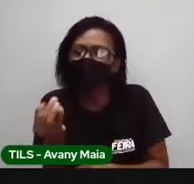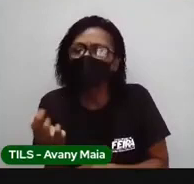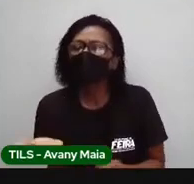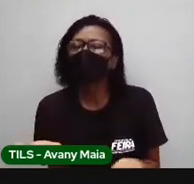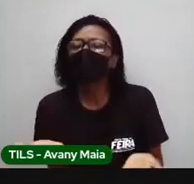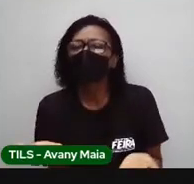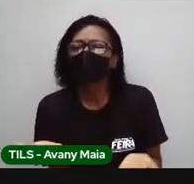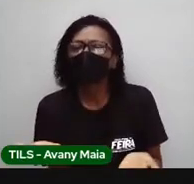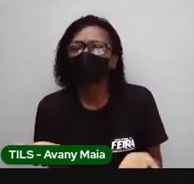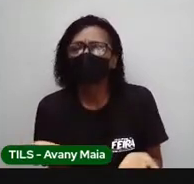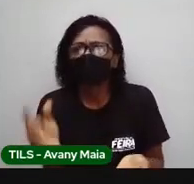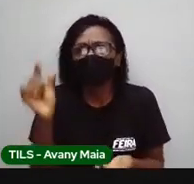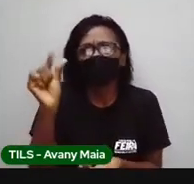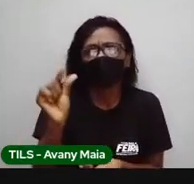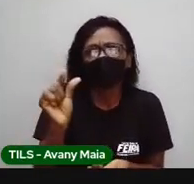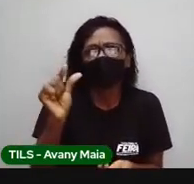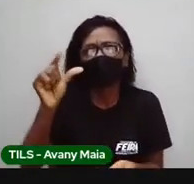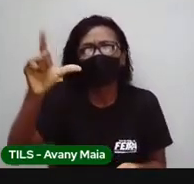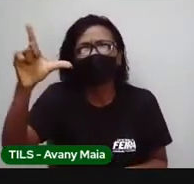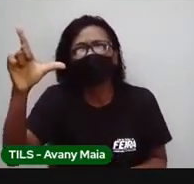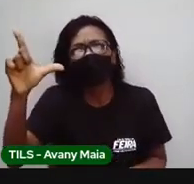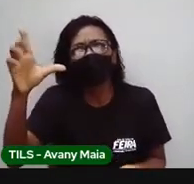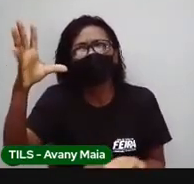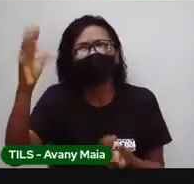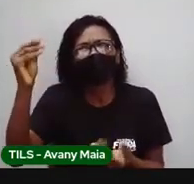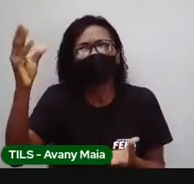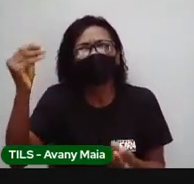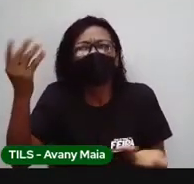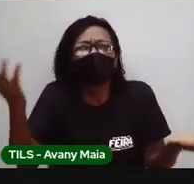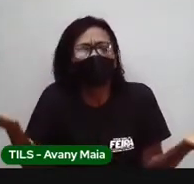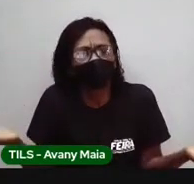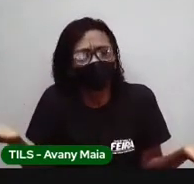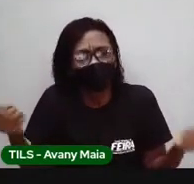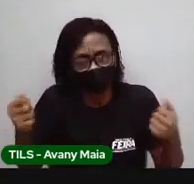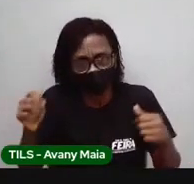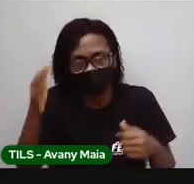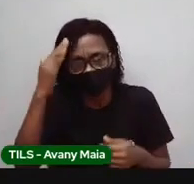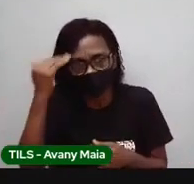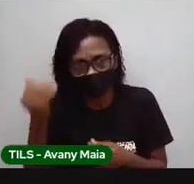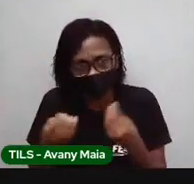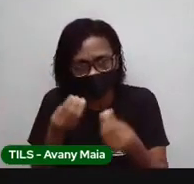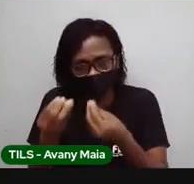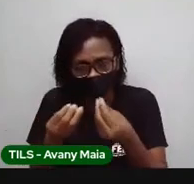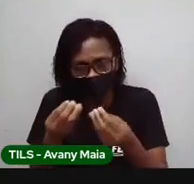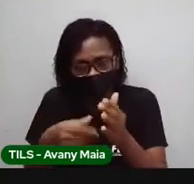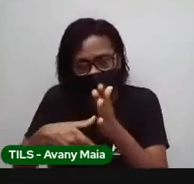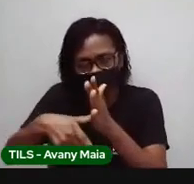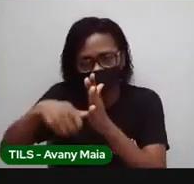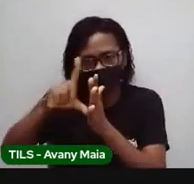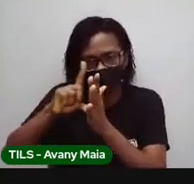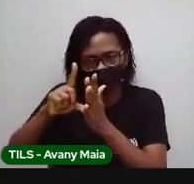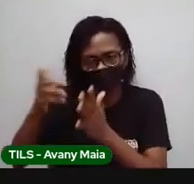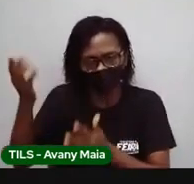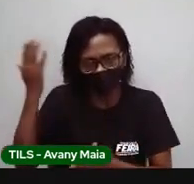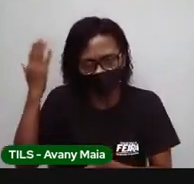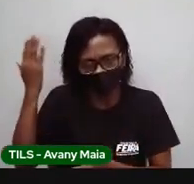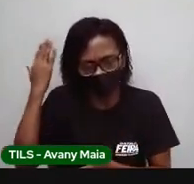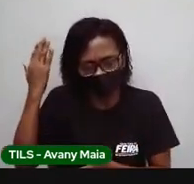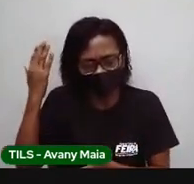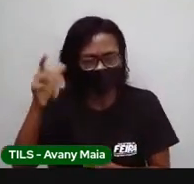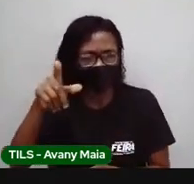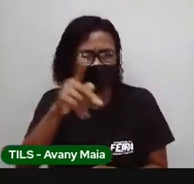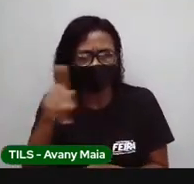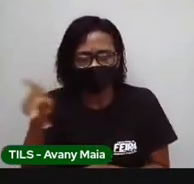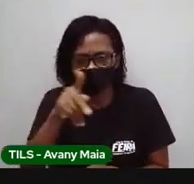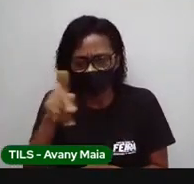Na aula anterior, nós deixamos uma proposta de atividade para o cálculo